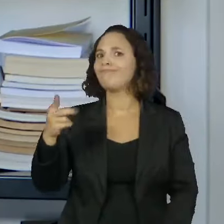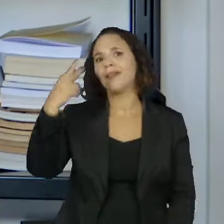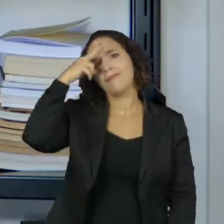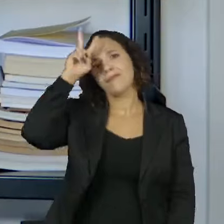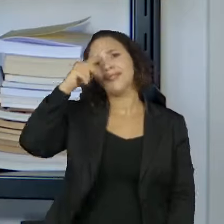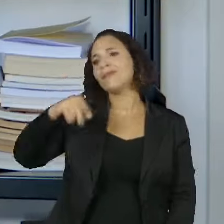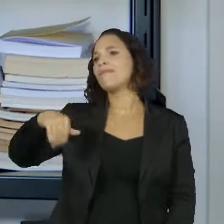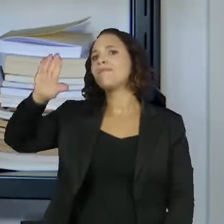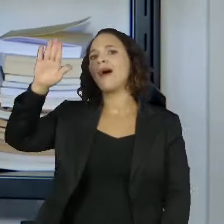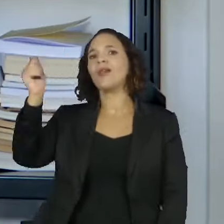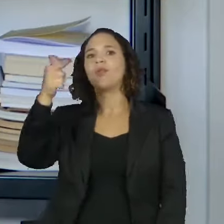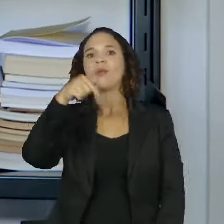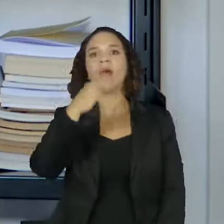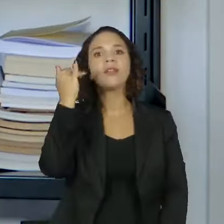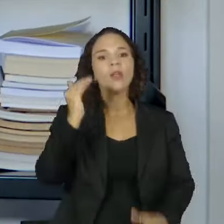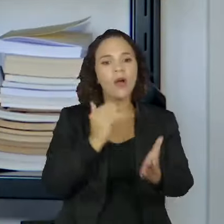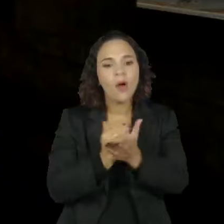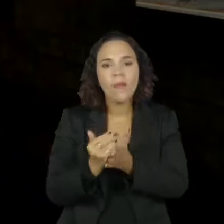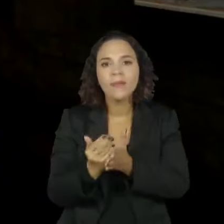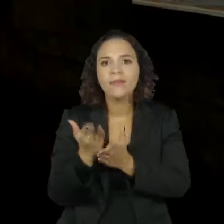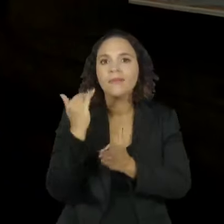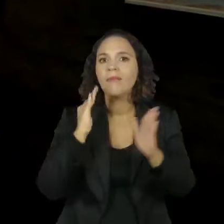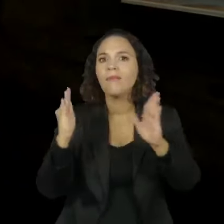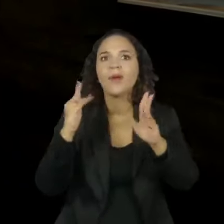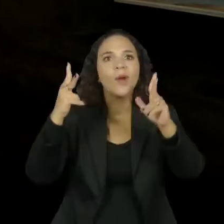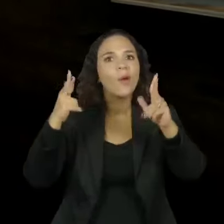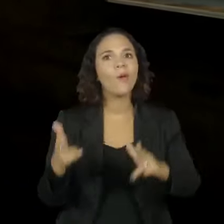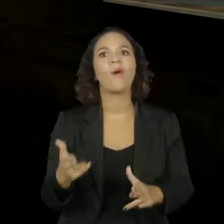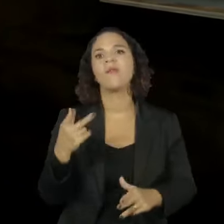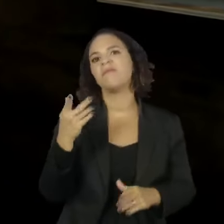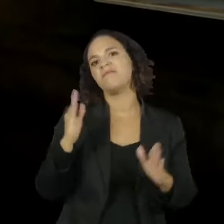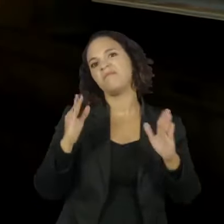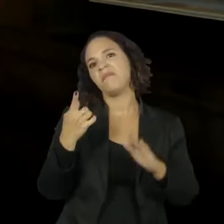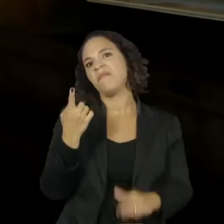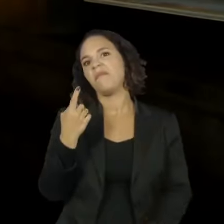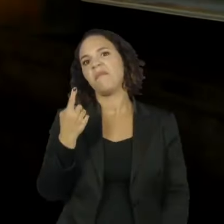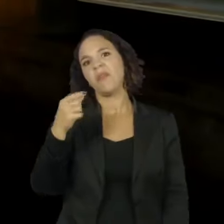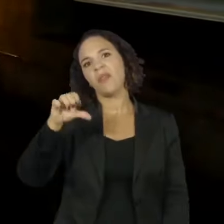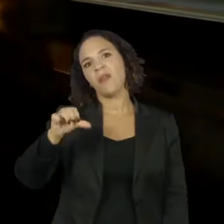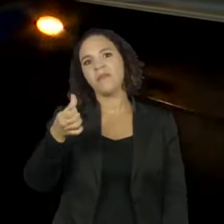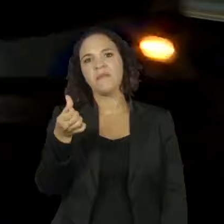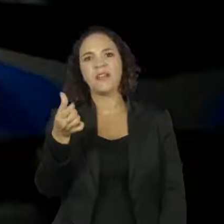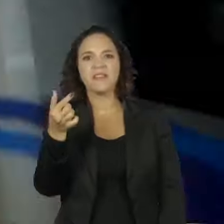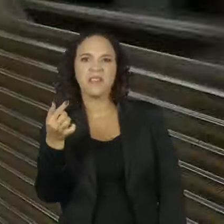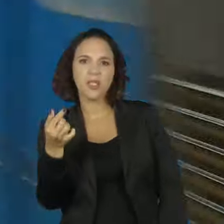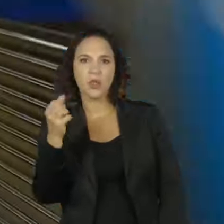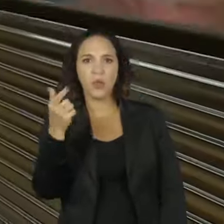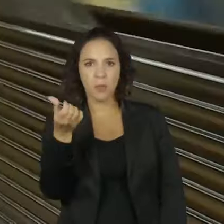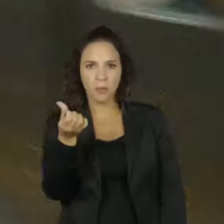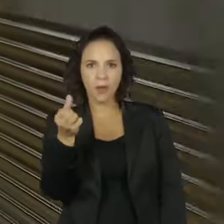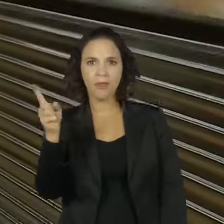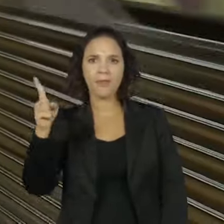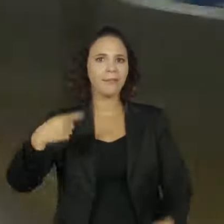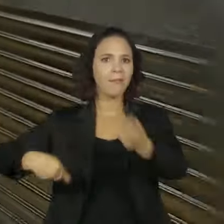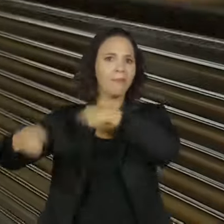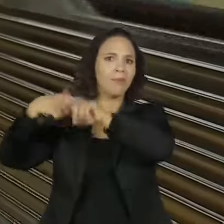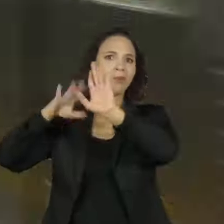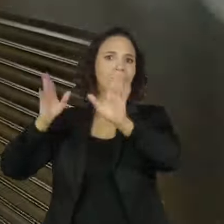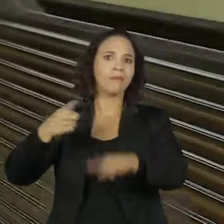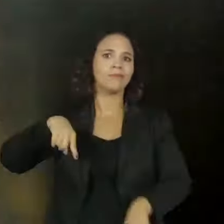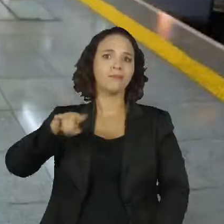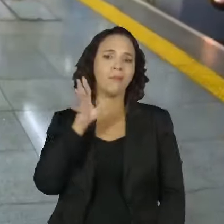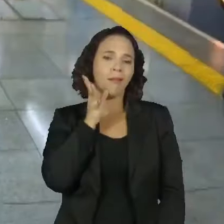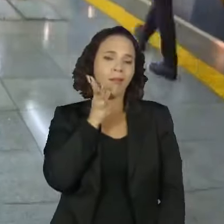E começou tudo junto. Na mesma época, mesmo em 67, 68, por aí. Isso eu lembro bem. Então o nosso é meio